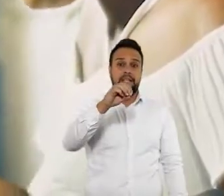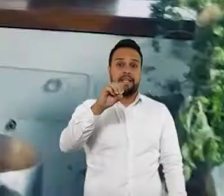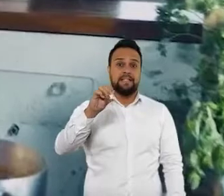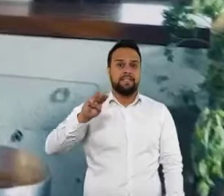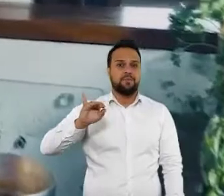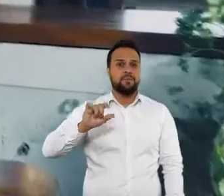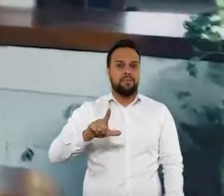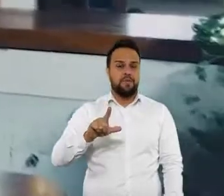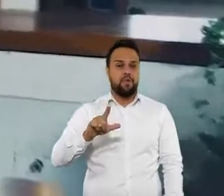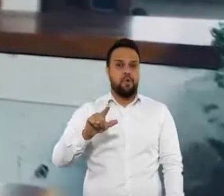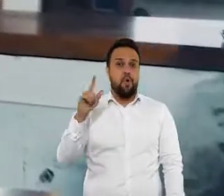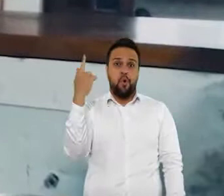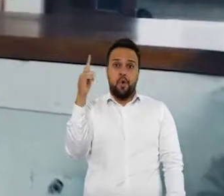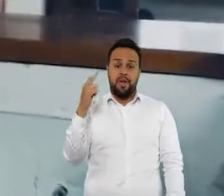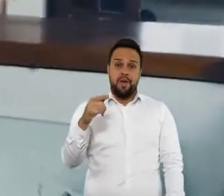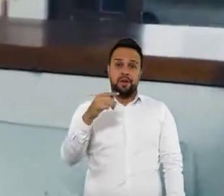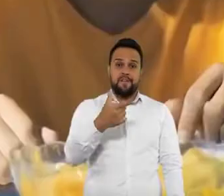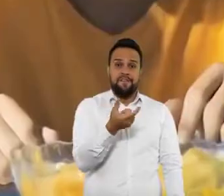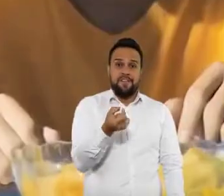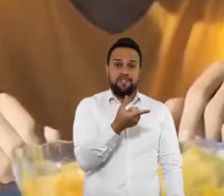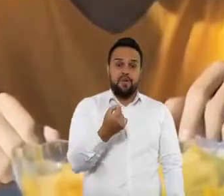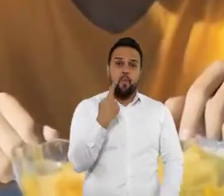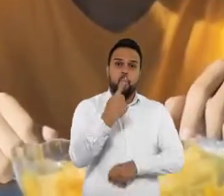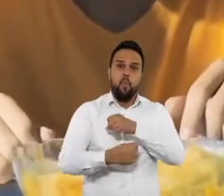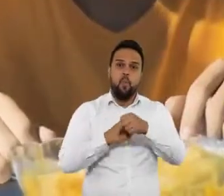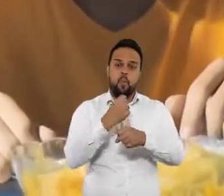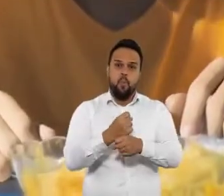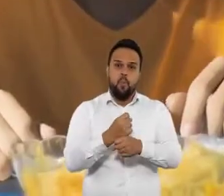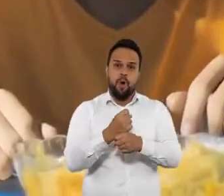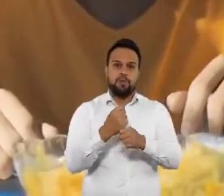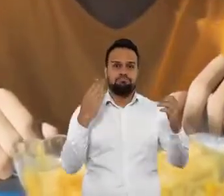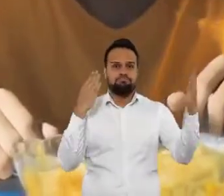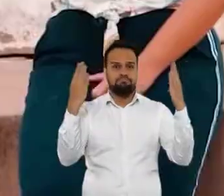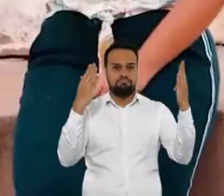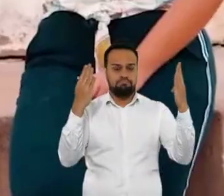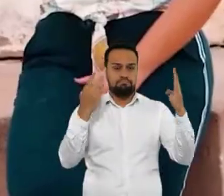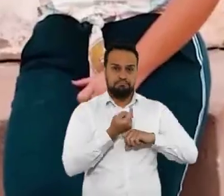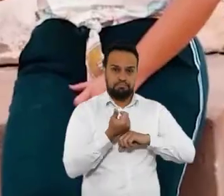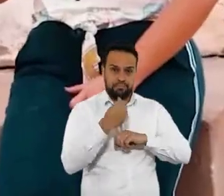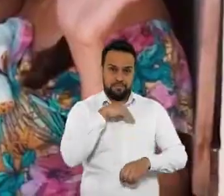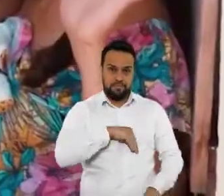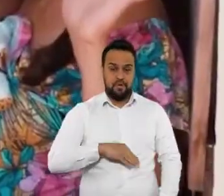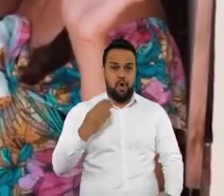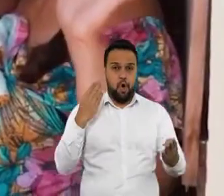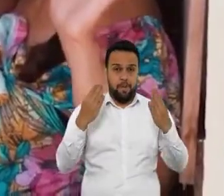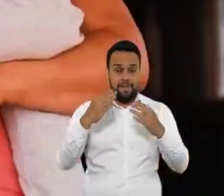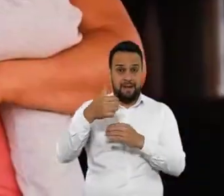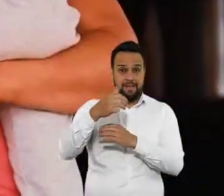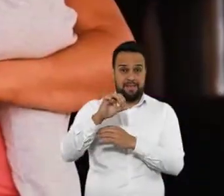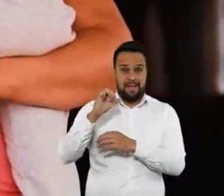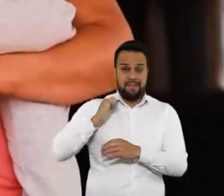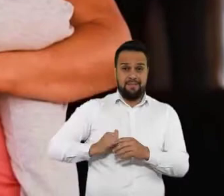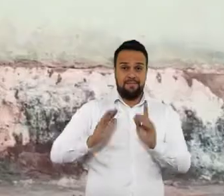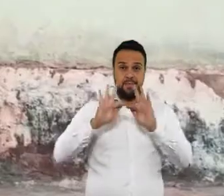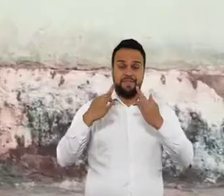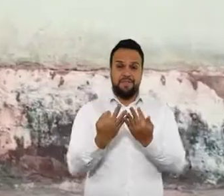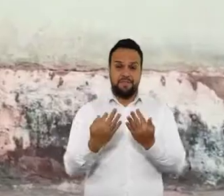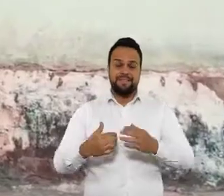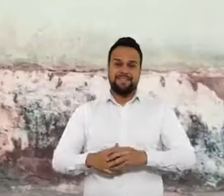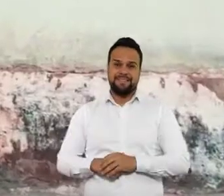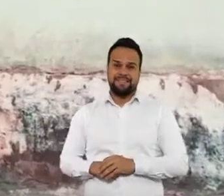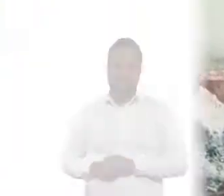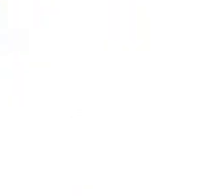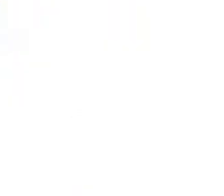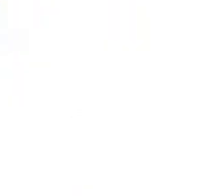mesa de mais de 2 milhões e 300 mil goianos em 2020. Um ano de auxílio emergencial equivale a mais de 10 anos de